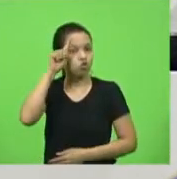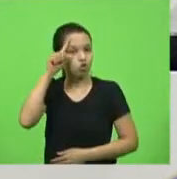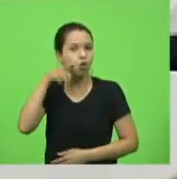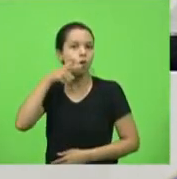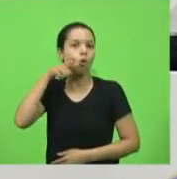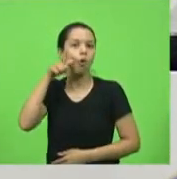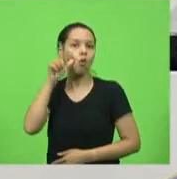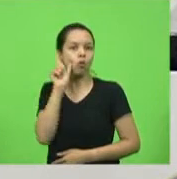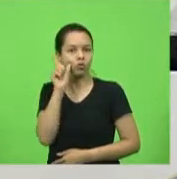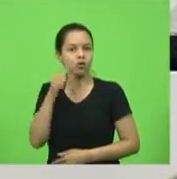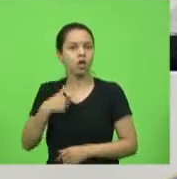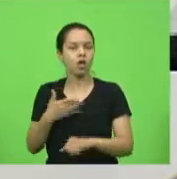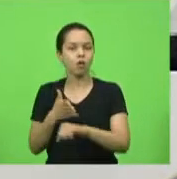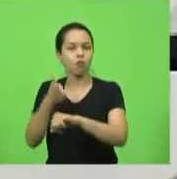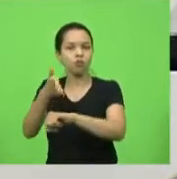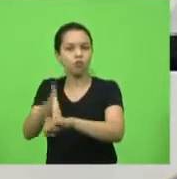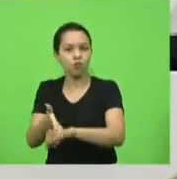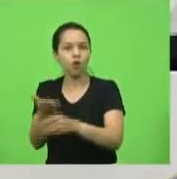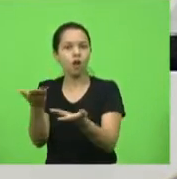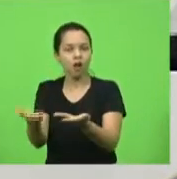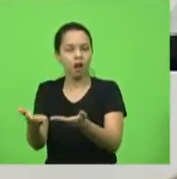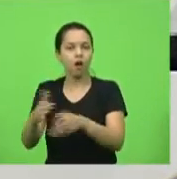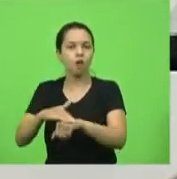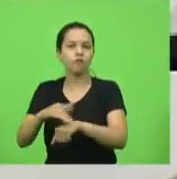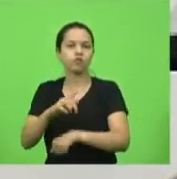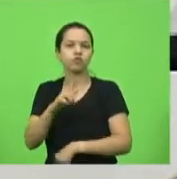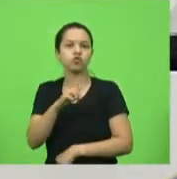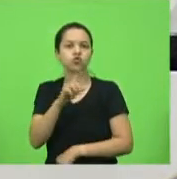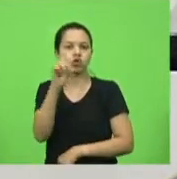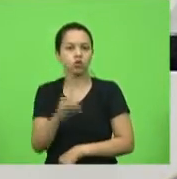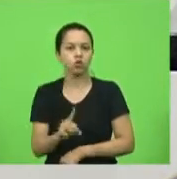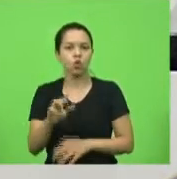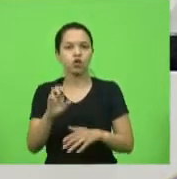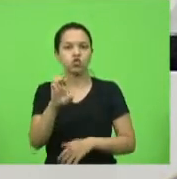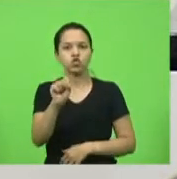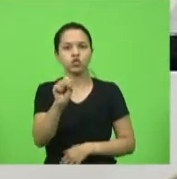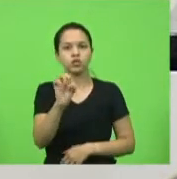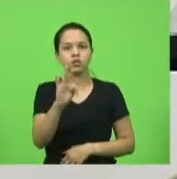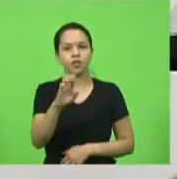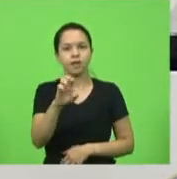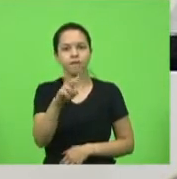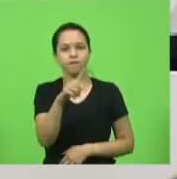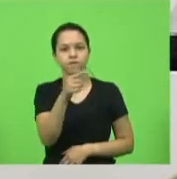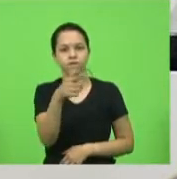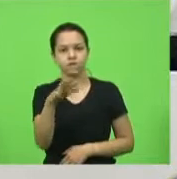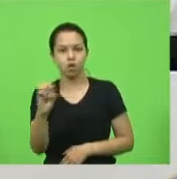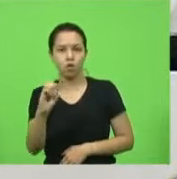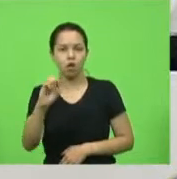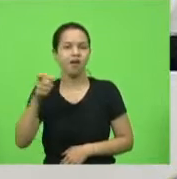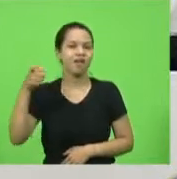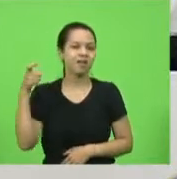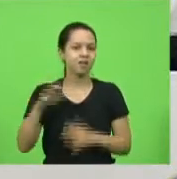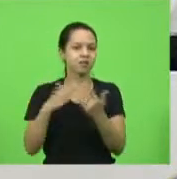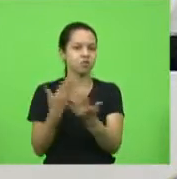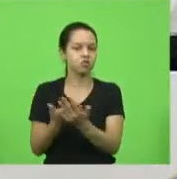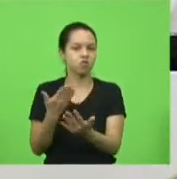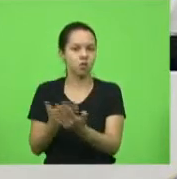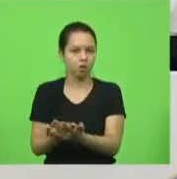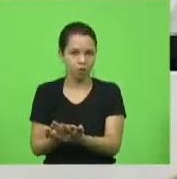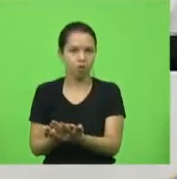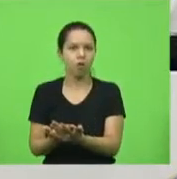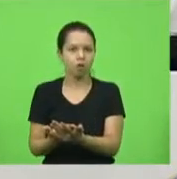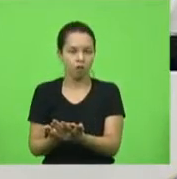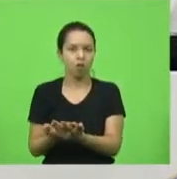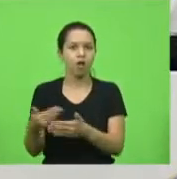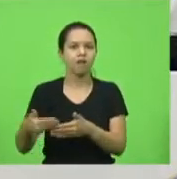estive com o diretor Estevão, da ex-escola Ilse Carsten, que passará a